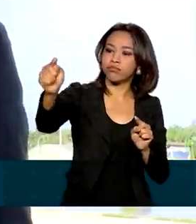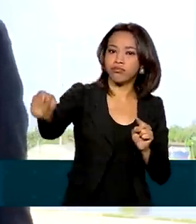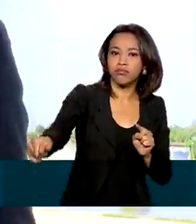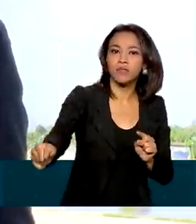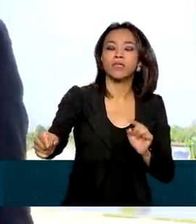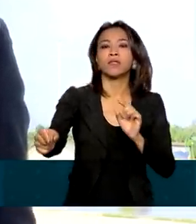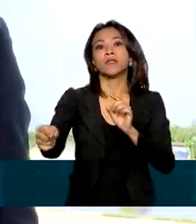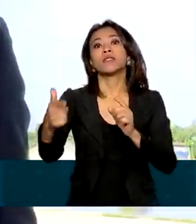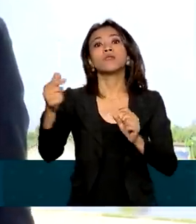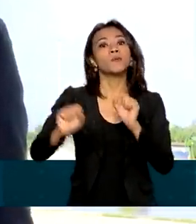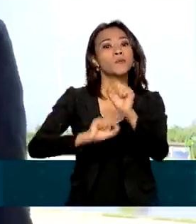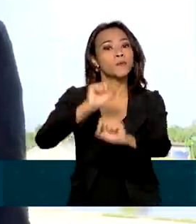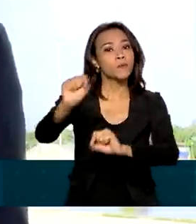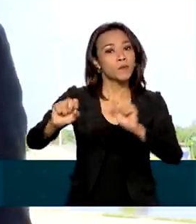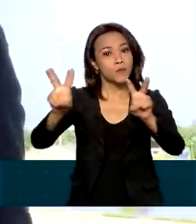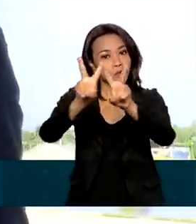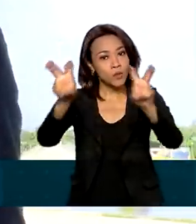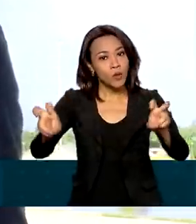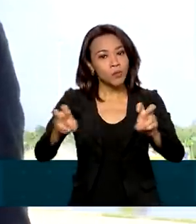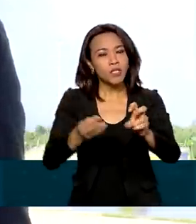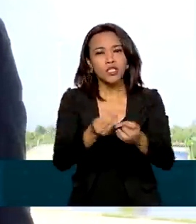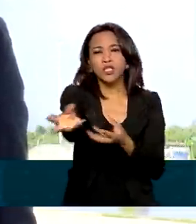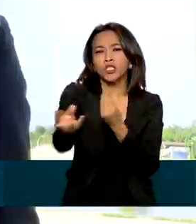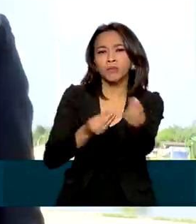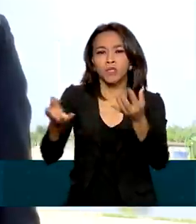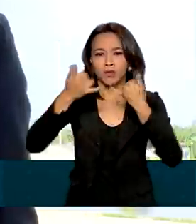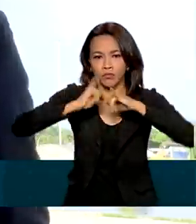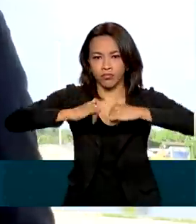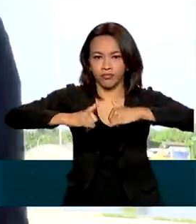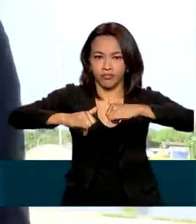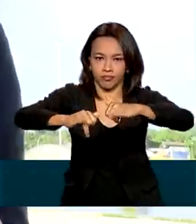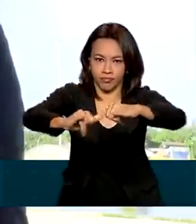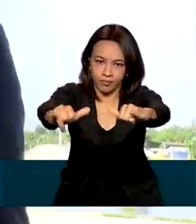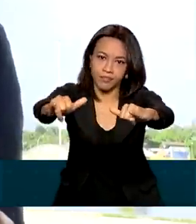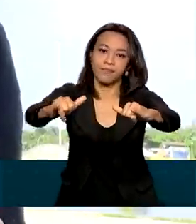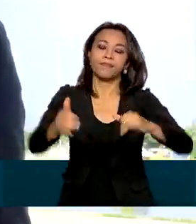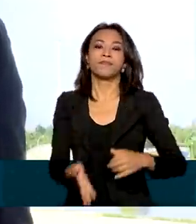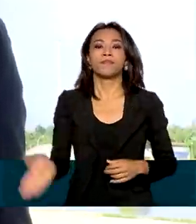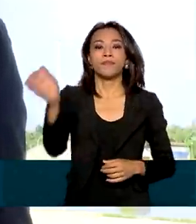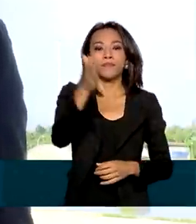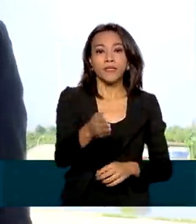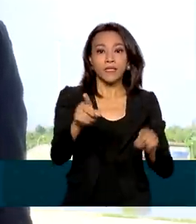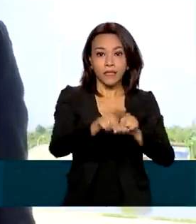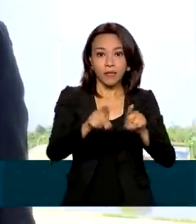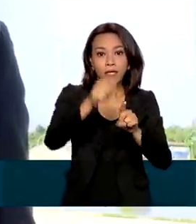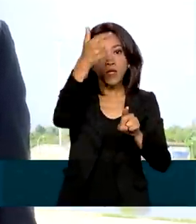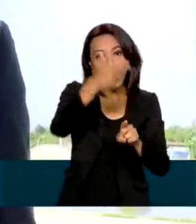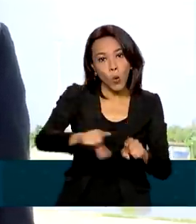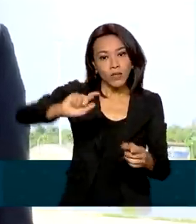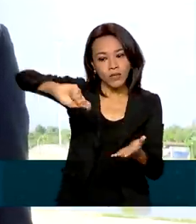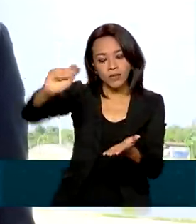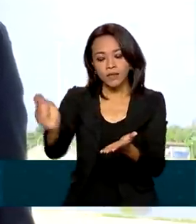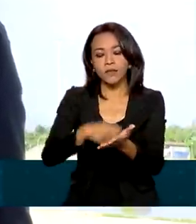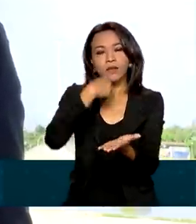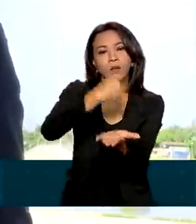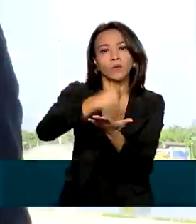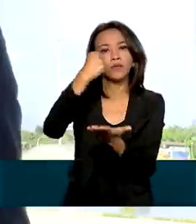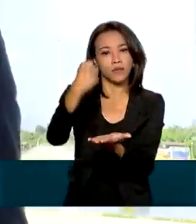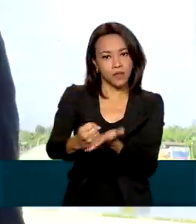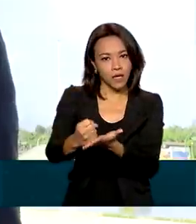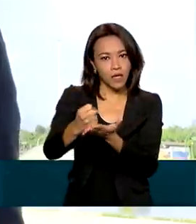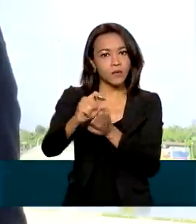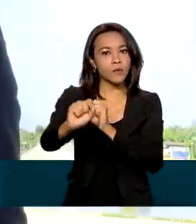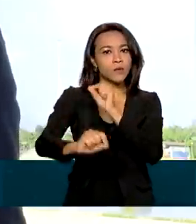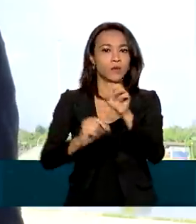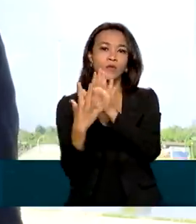Nacional de Produção e Distribuição de Energia Elétrica. Além disso, será realizada a assinatura do contrato de concessão